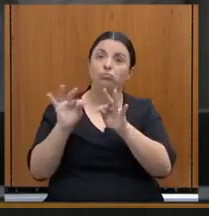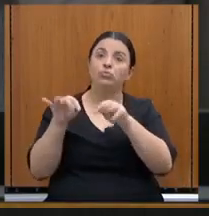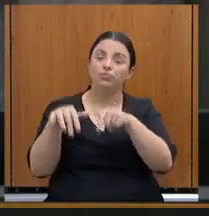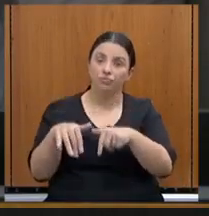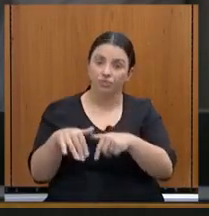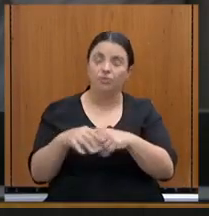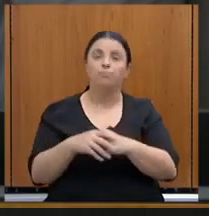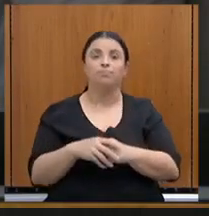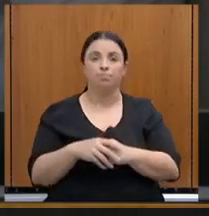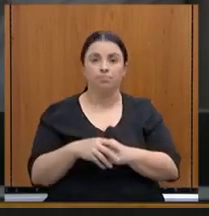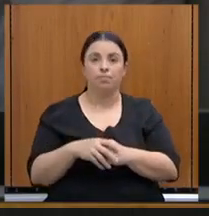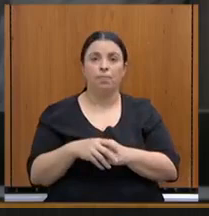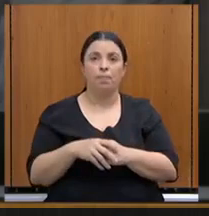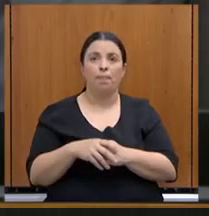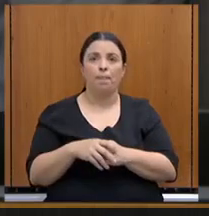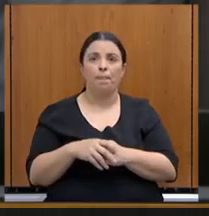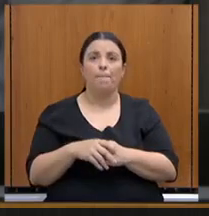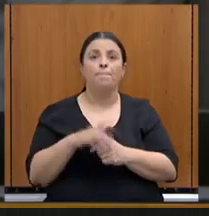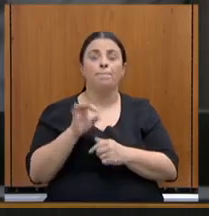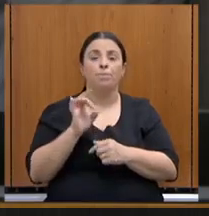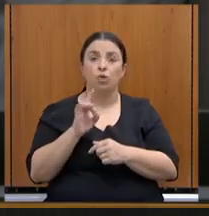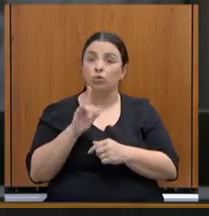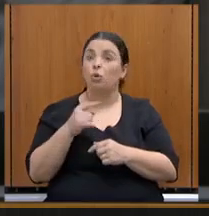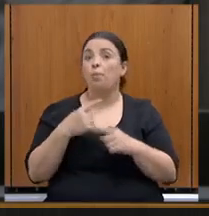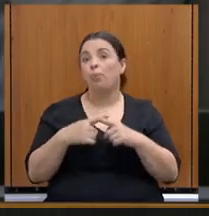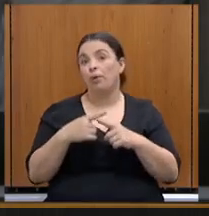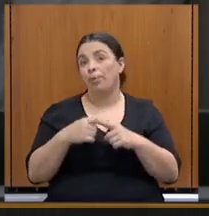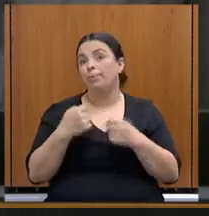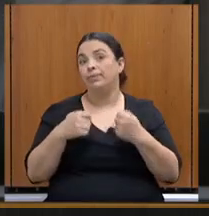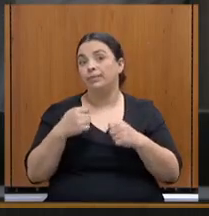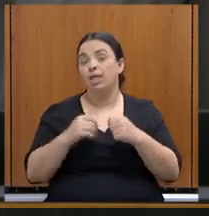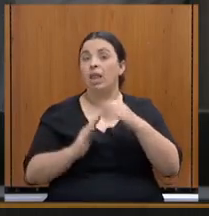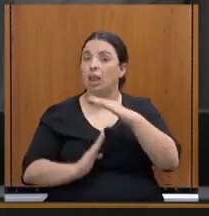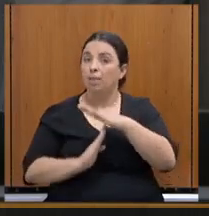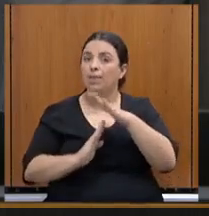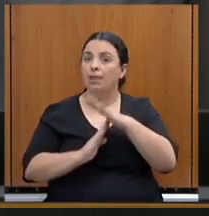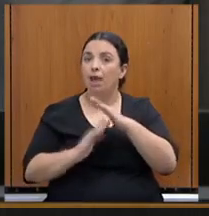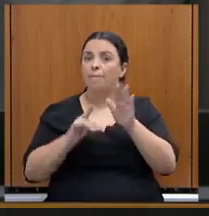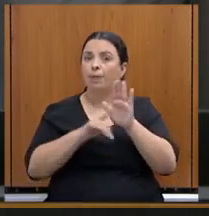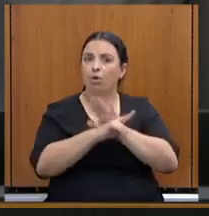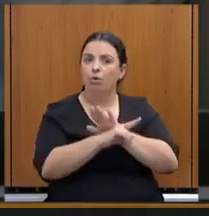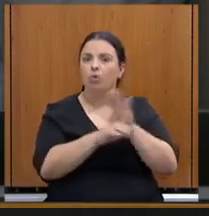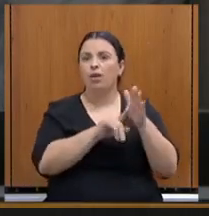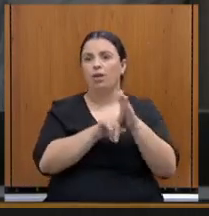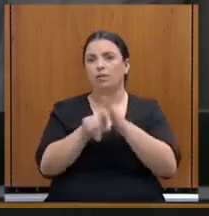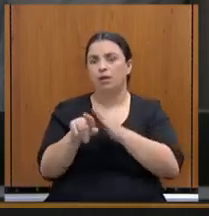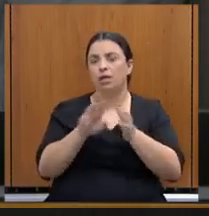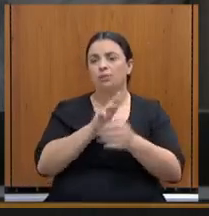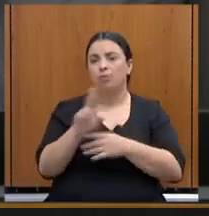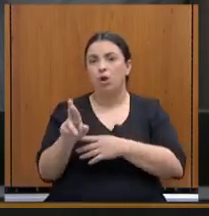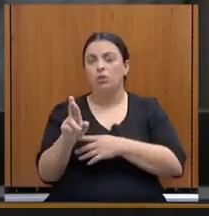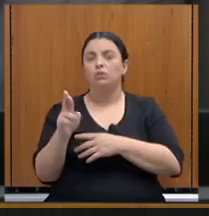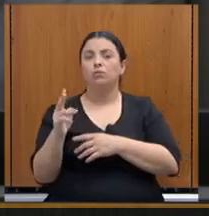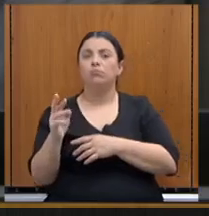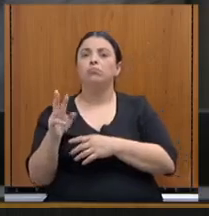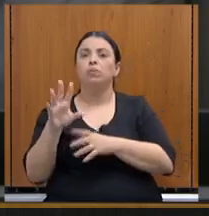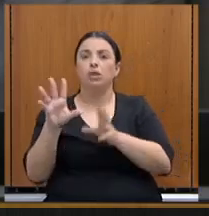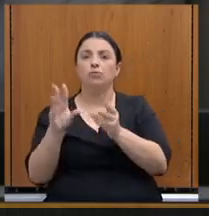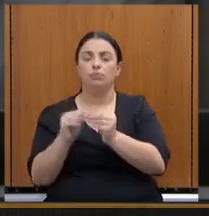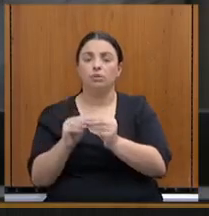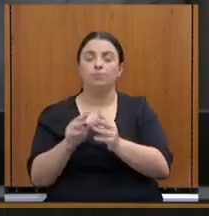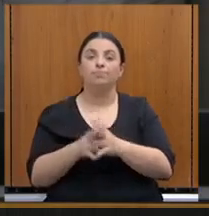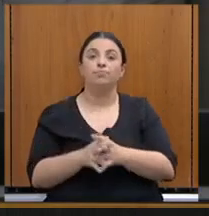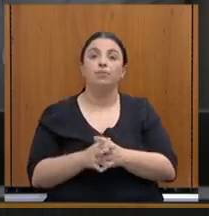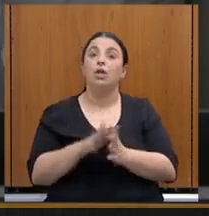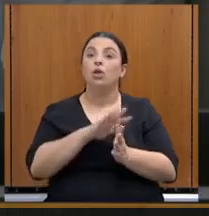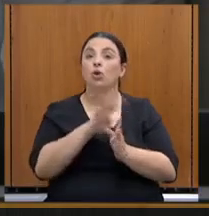Aí é só para limitar a réplica, tréplica. Então, o sétimo, na sequência, a Secretaria de Estado